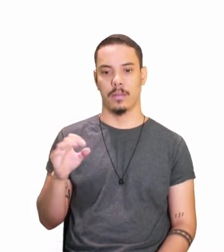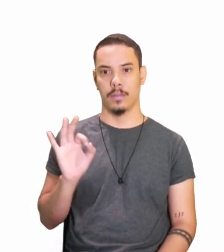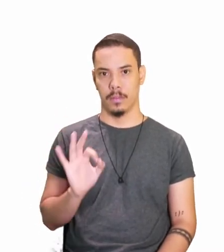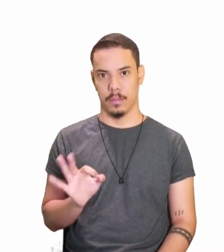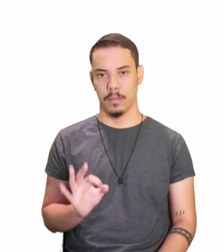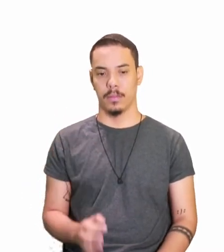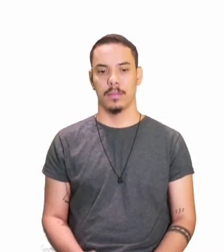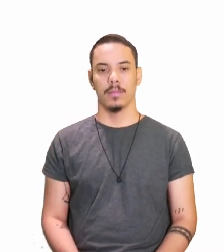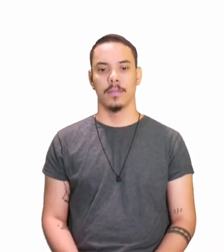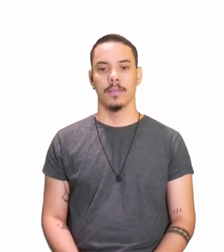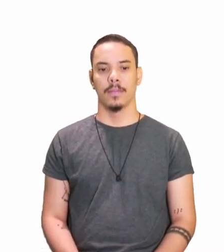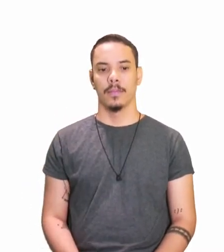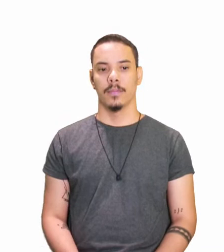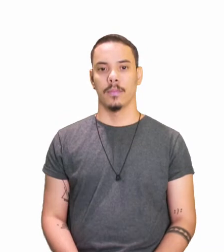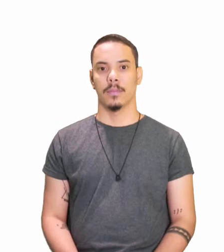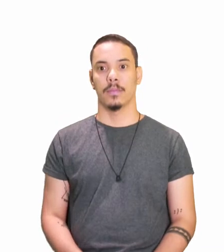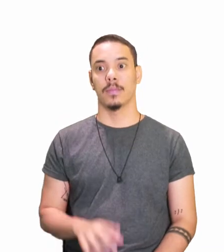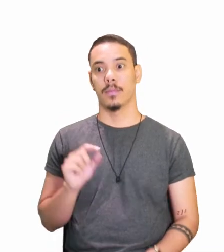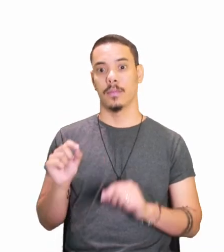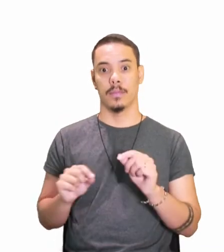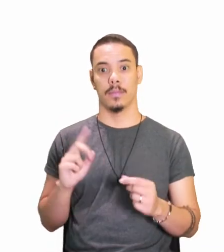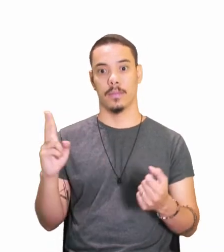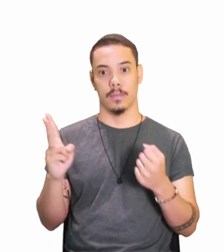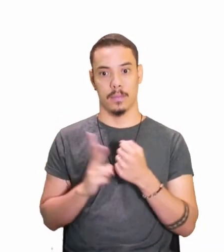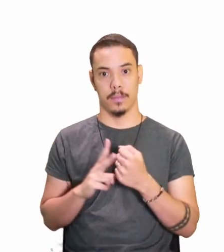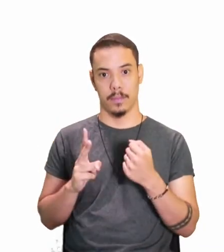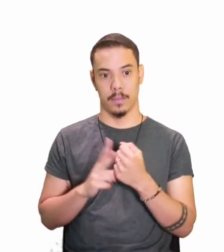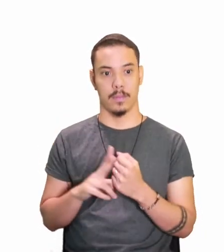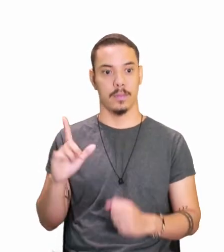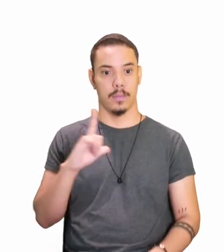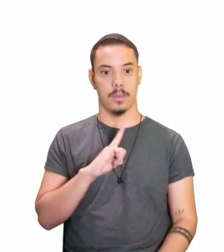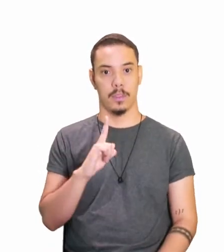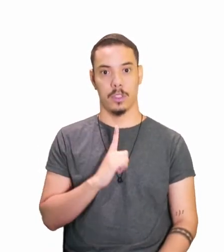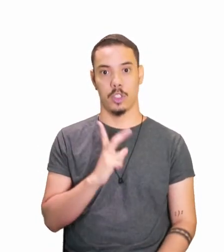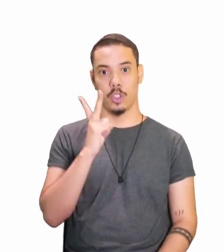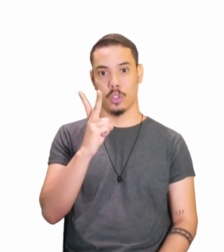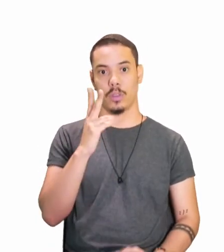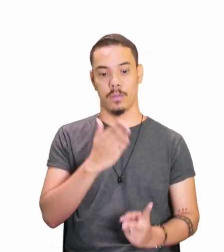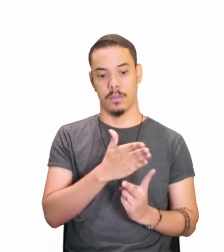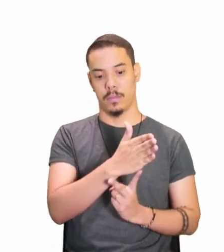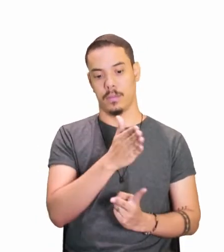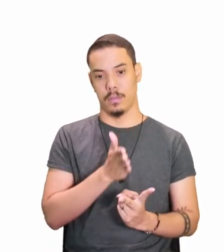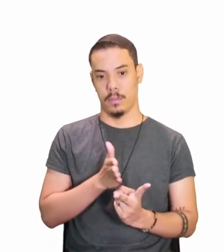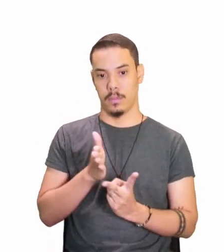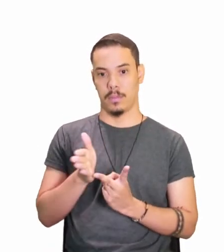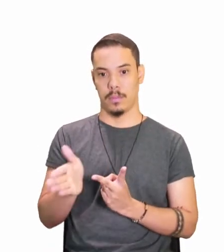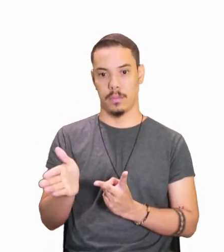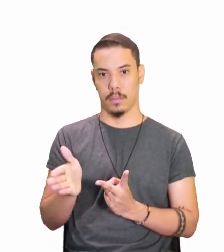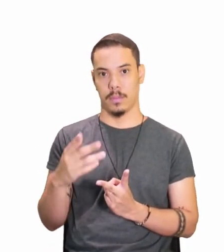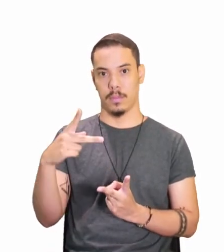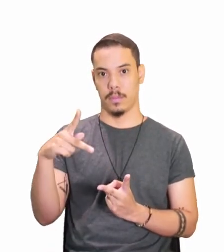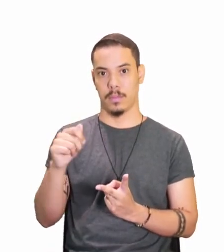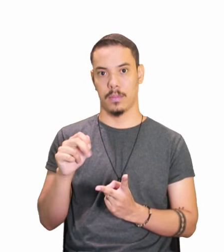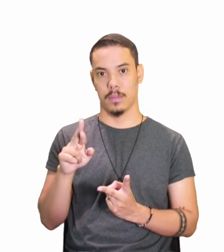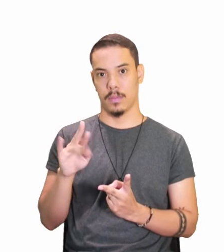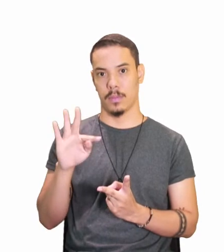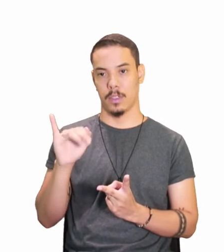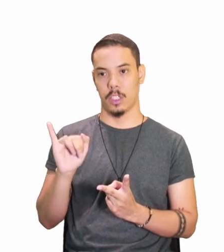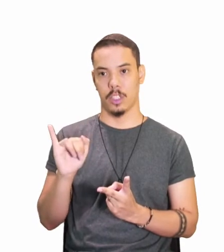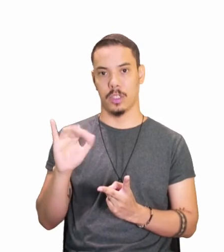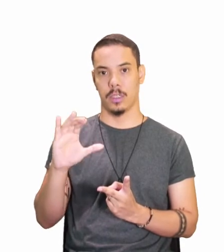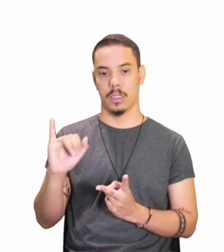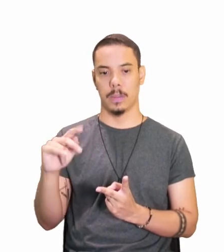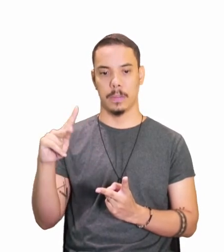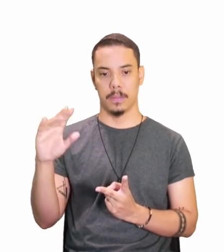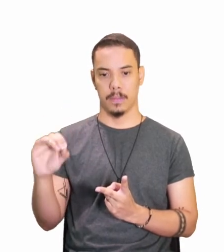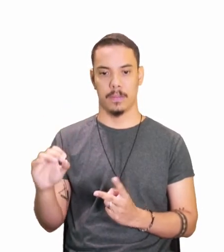então, o que que é um verbo abundante? Então, vamos apresentar duas formas no participio, então, aqui nós temos o verbo matar,